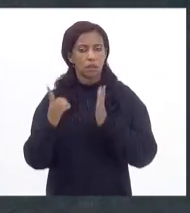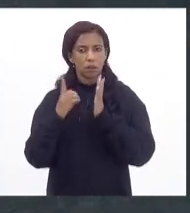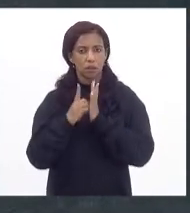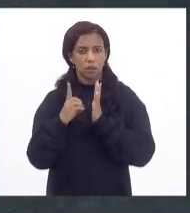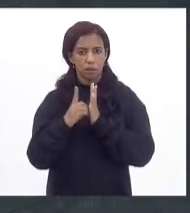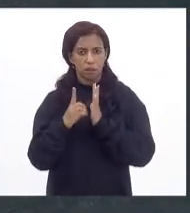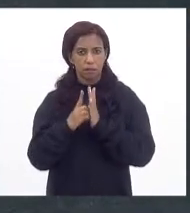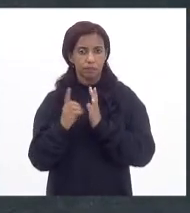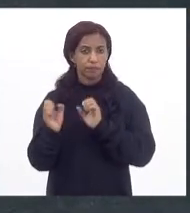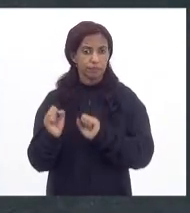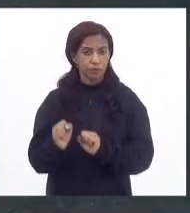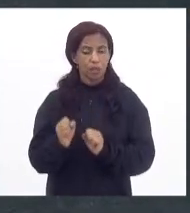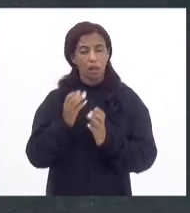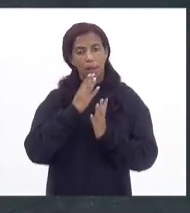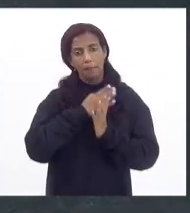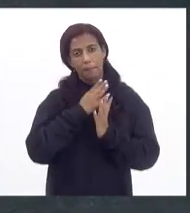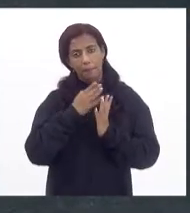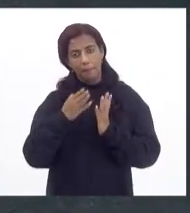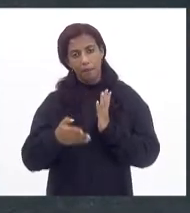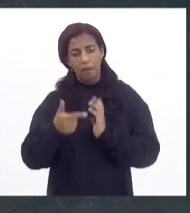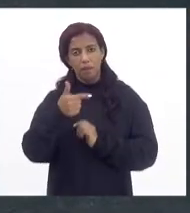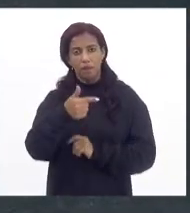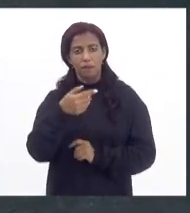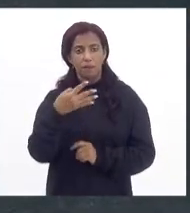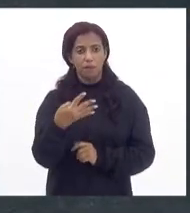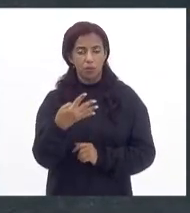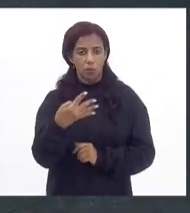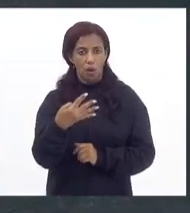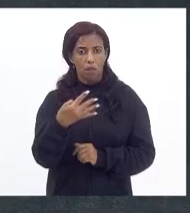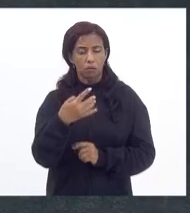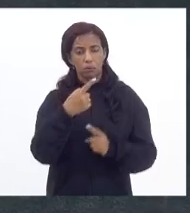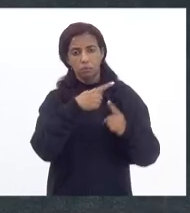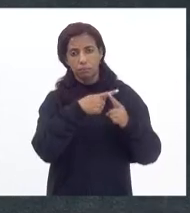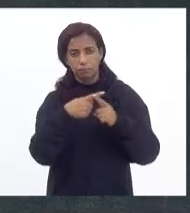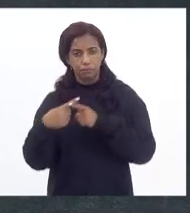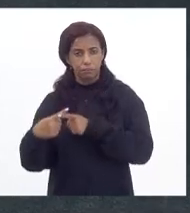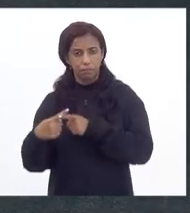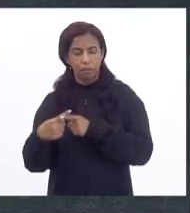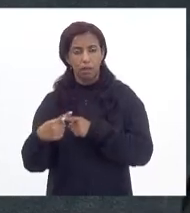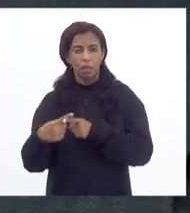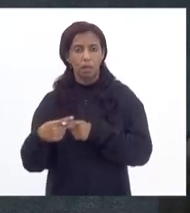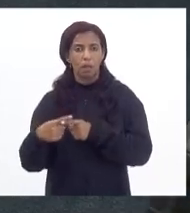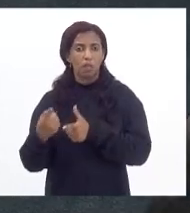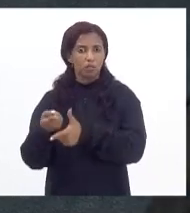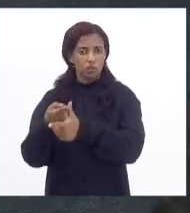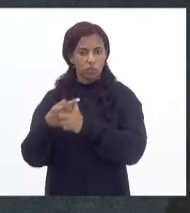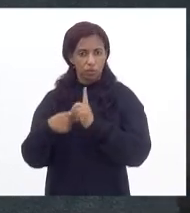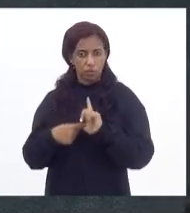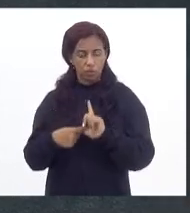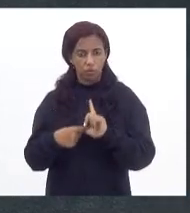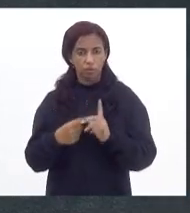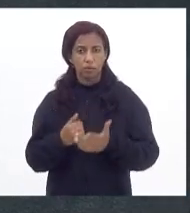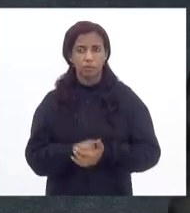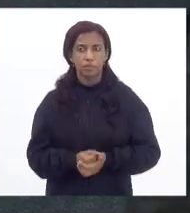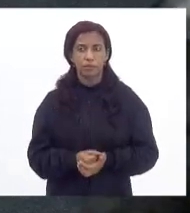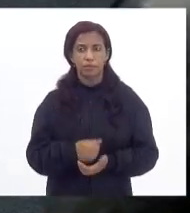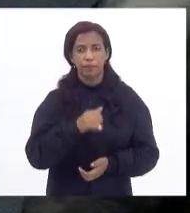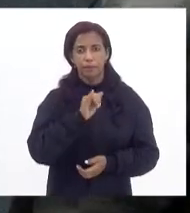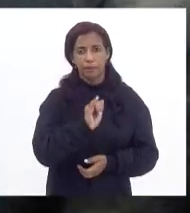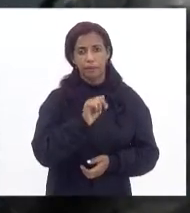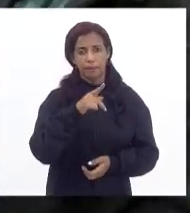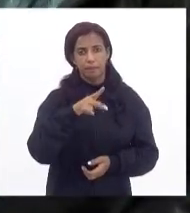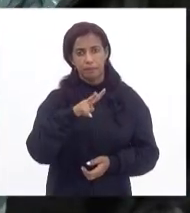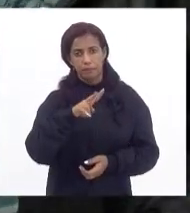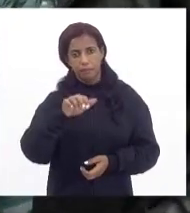possa parcelar em 24 meses os débitos referentes à IPVA,